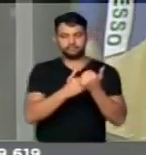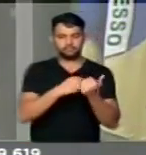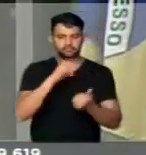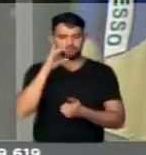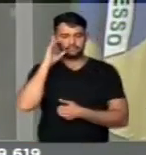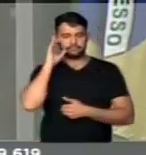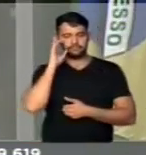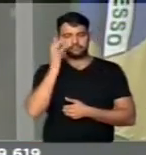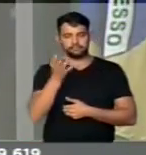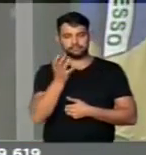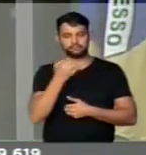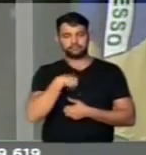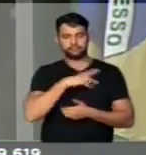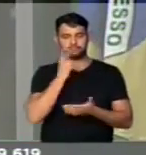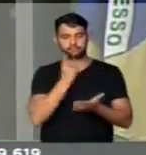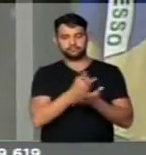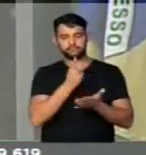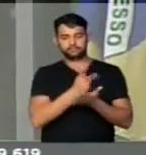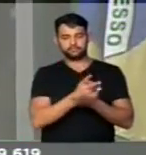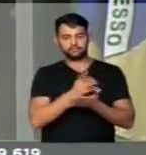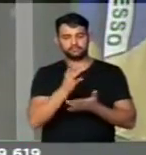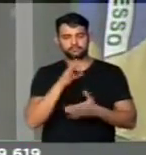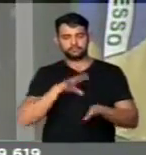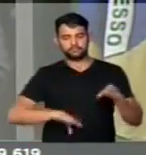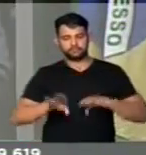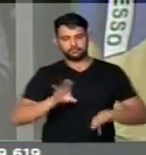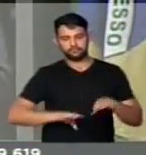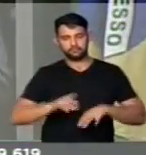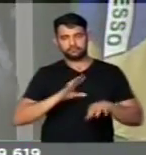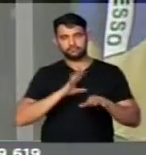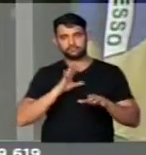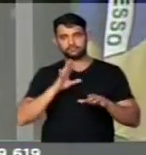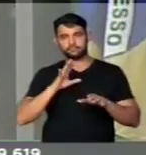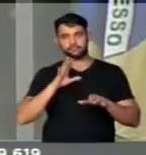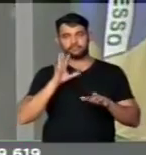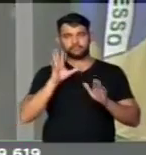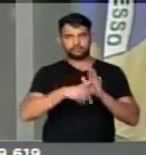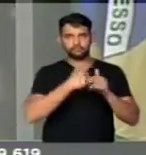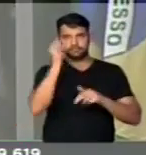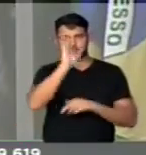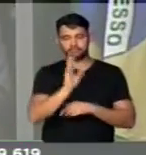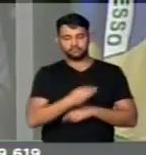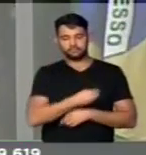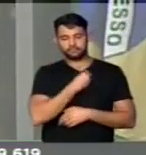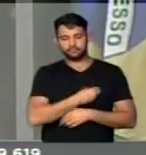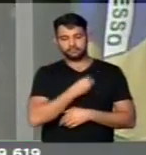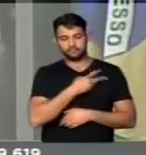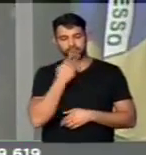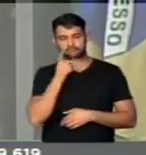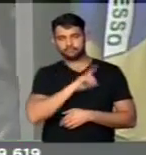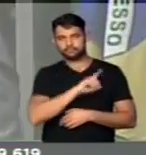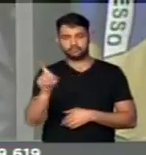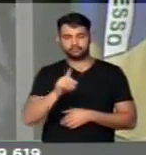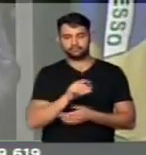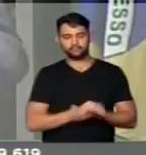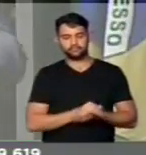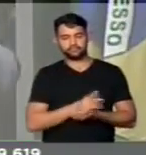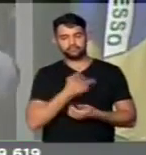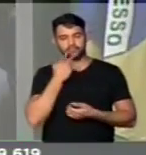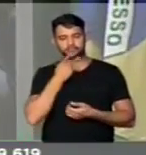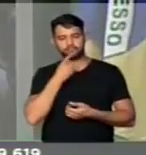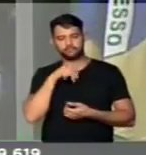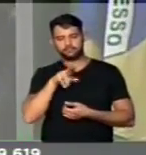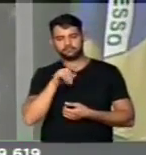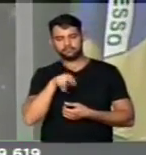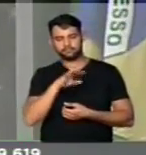Dilma, que queriam continuar golpeando o país, saqueando o país, disseram não. E o senhor